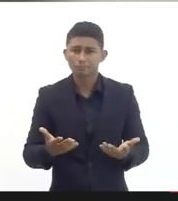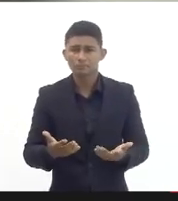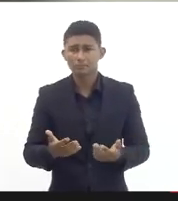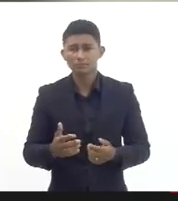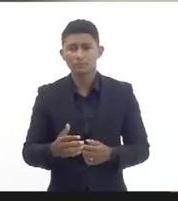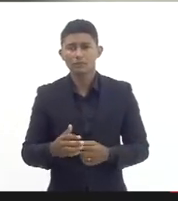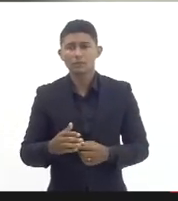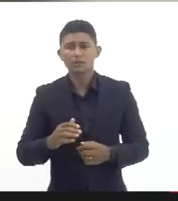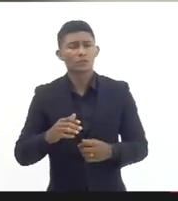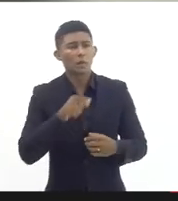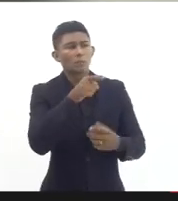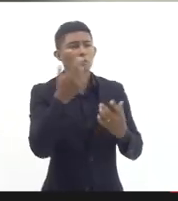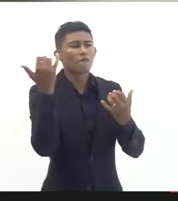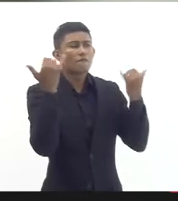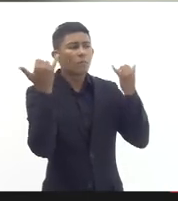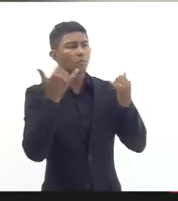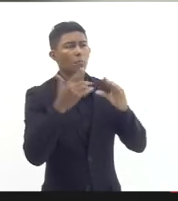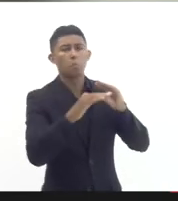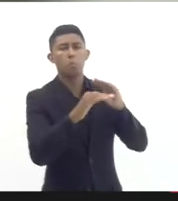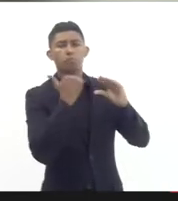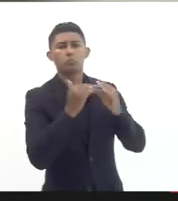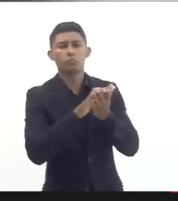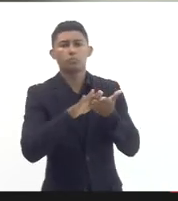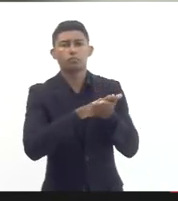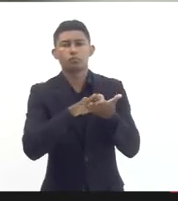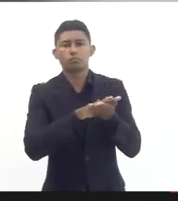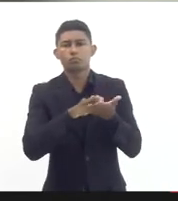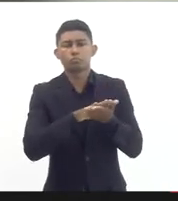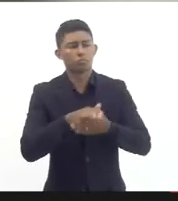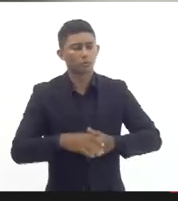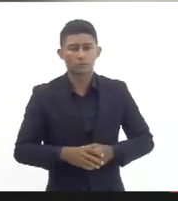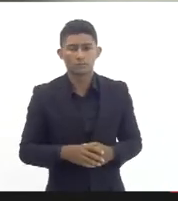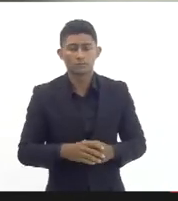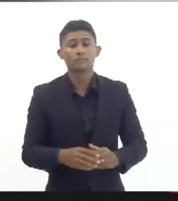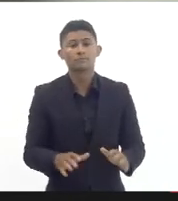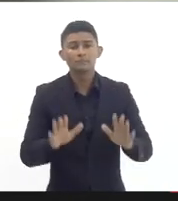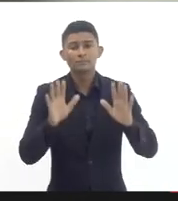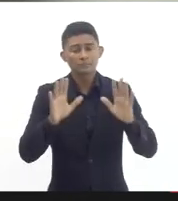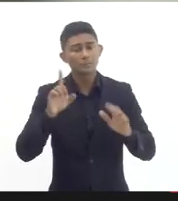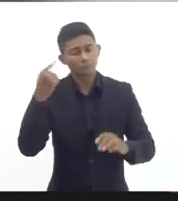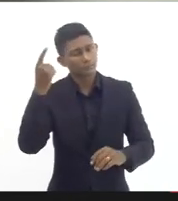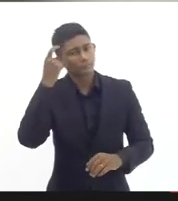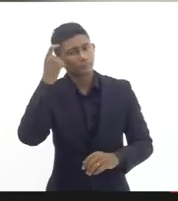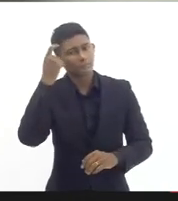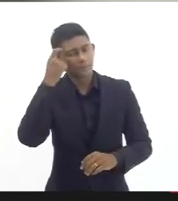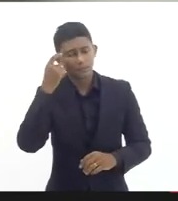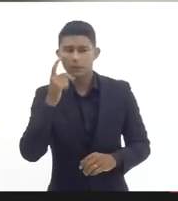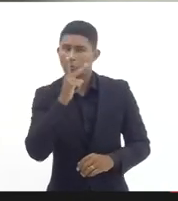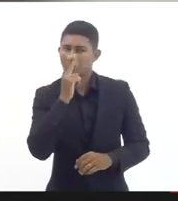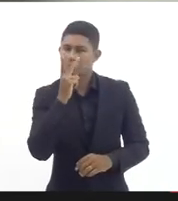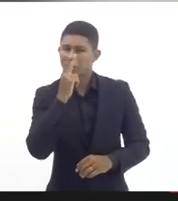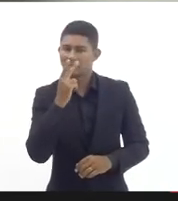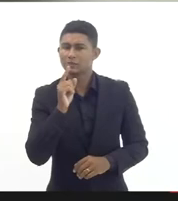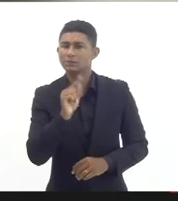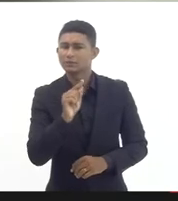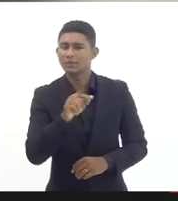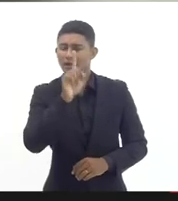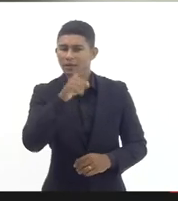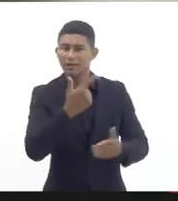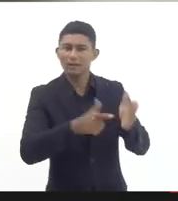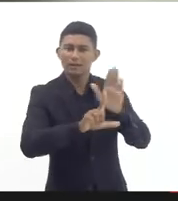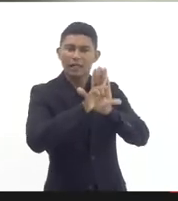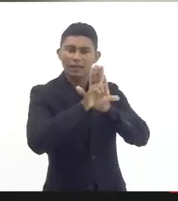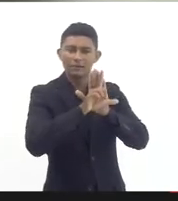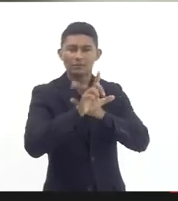não nos foi informado qual o motivo desse entrave na Casa Civil imaginamos que seja sim alguma coisa relacionada a lei de recuperação